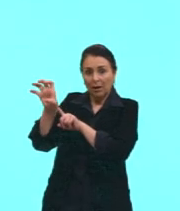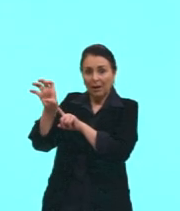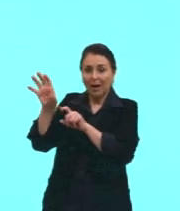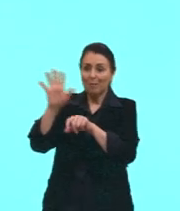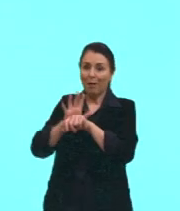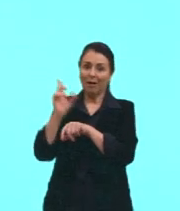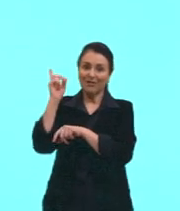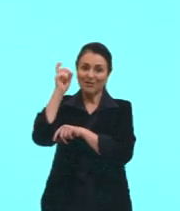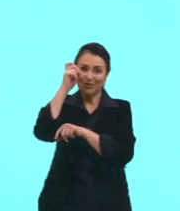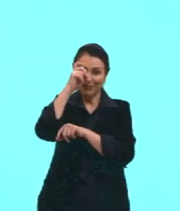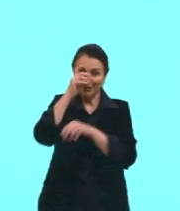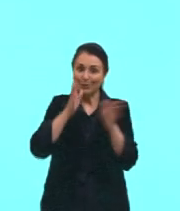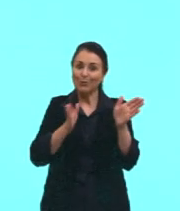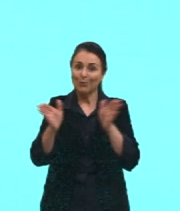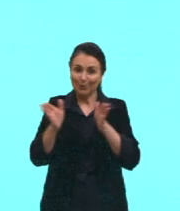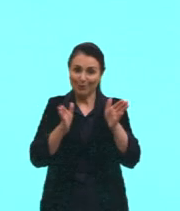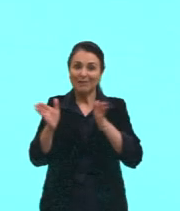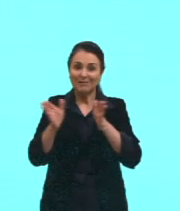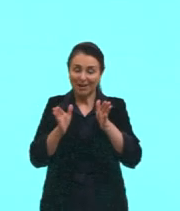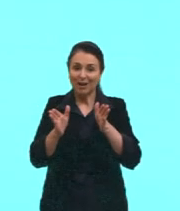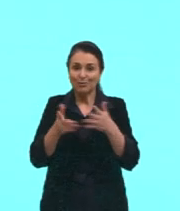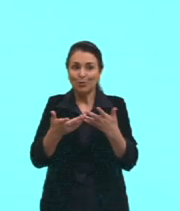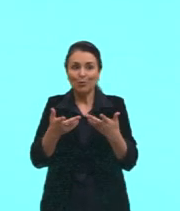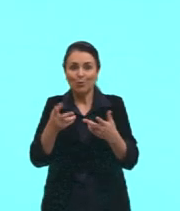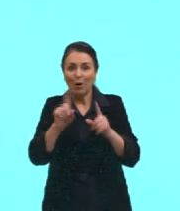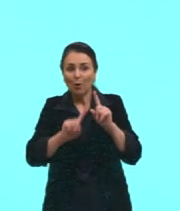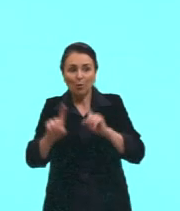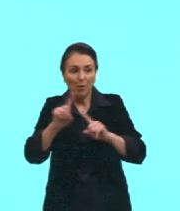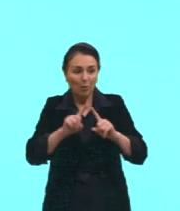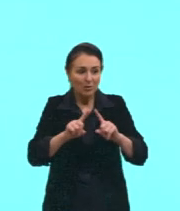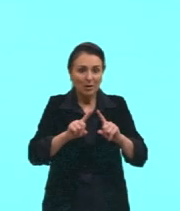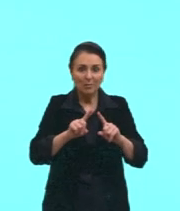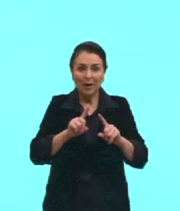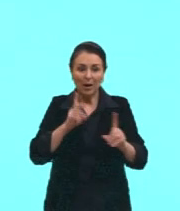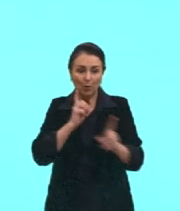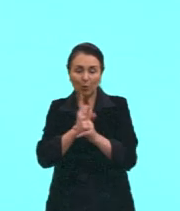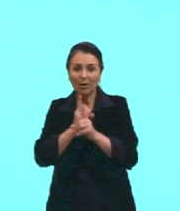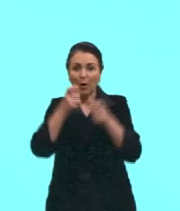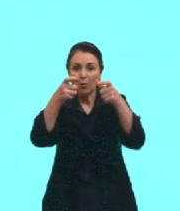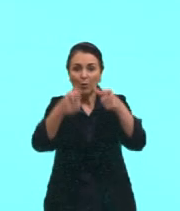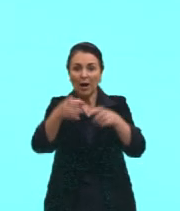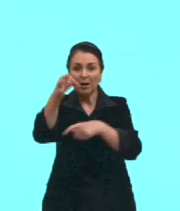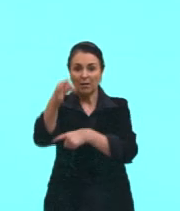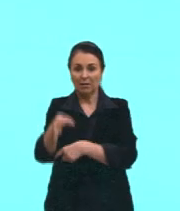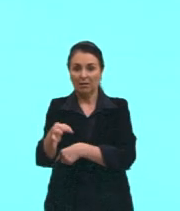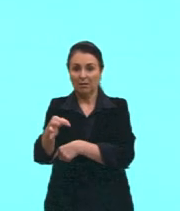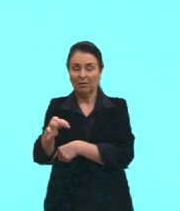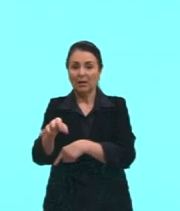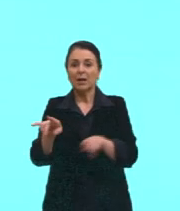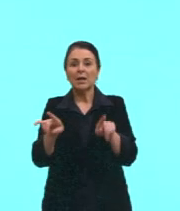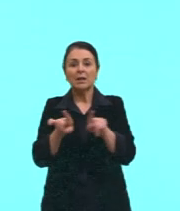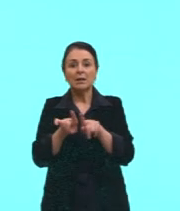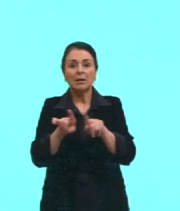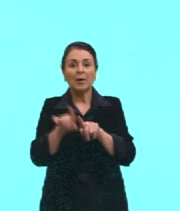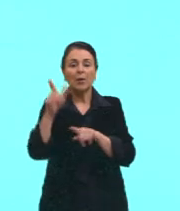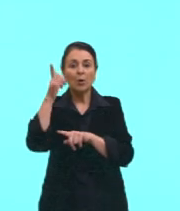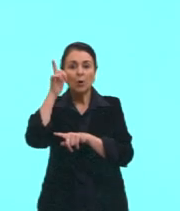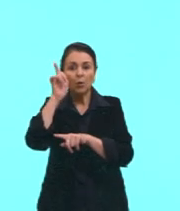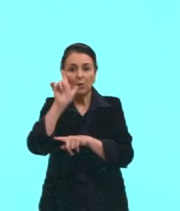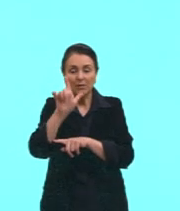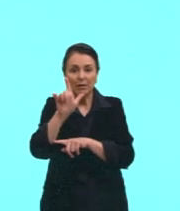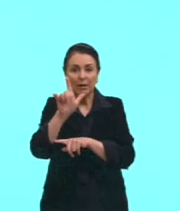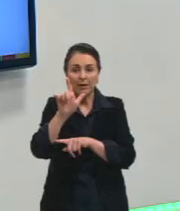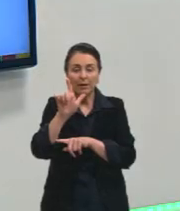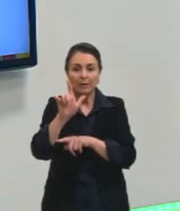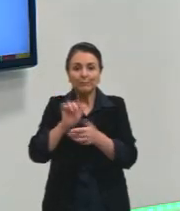ter acesso a um programa aí de localização, tá, gurizada? Outra questão, ele consegue, por exemplo, pegar